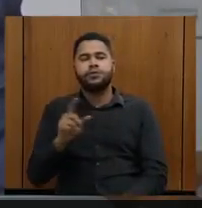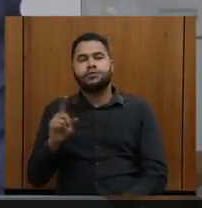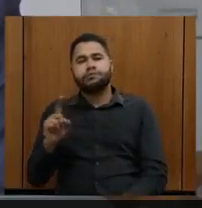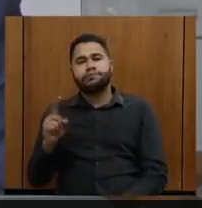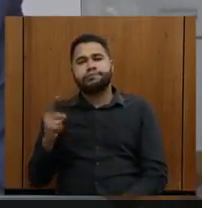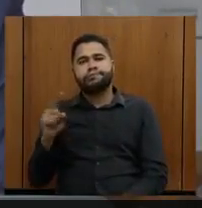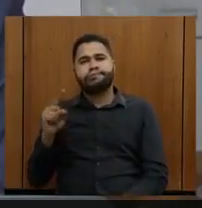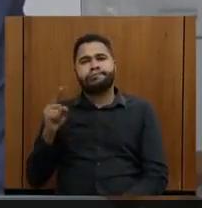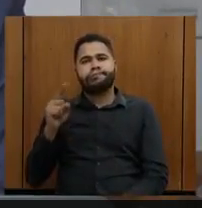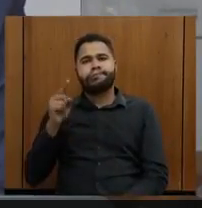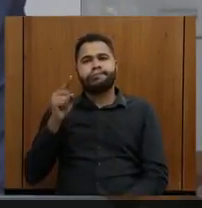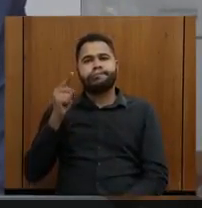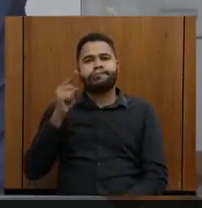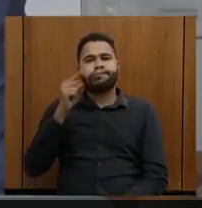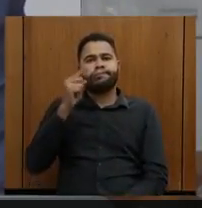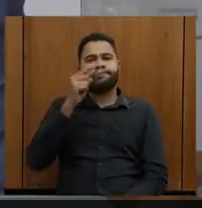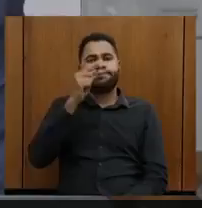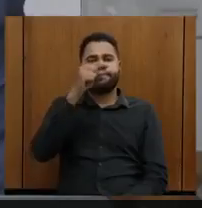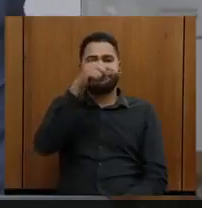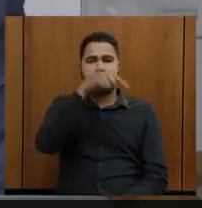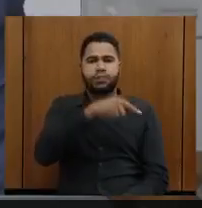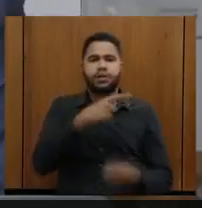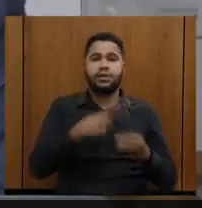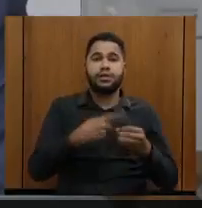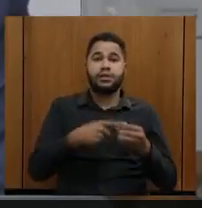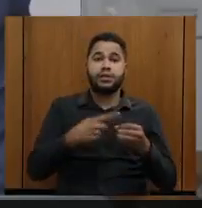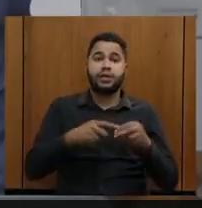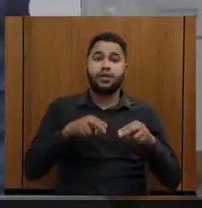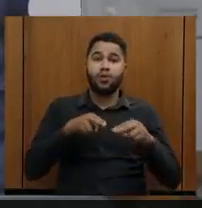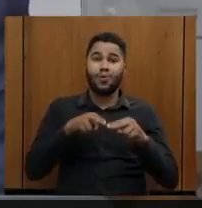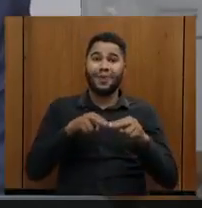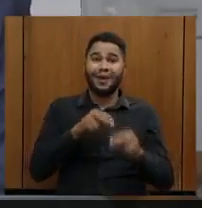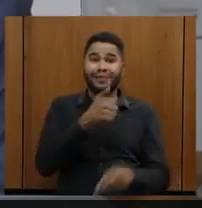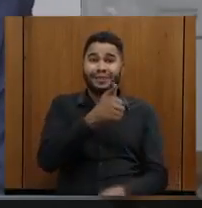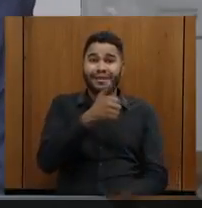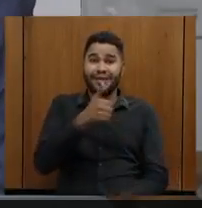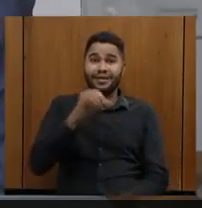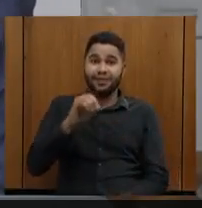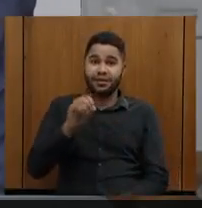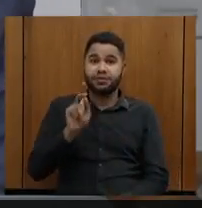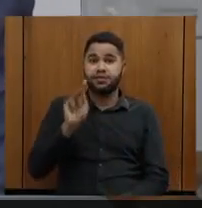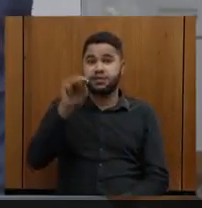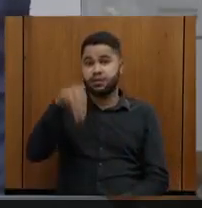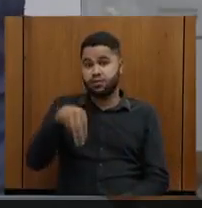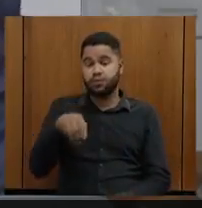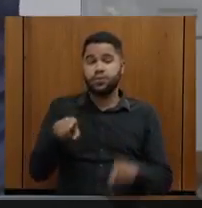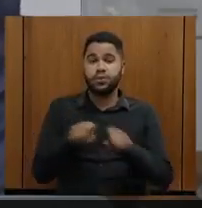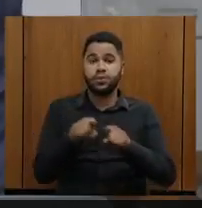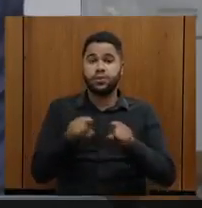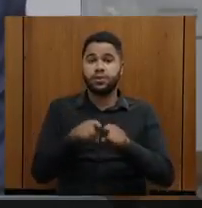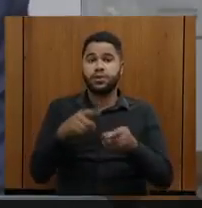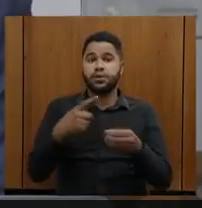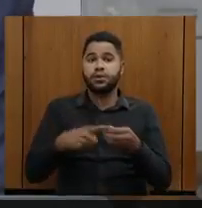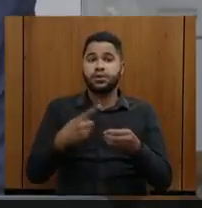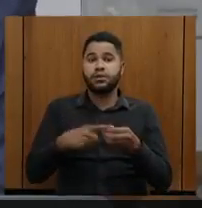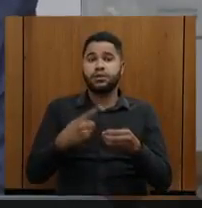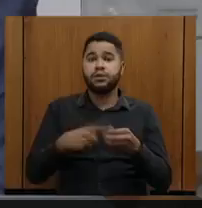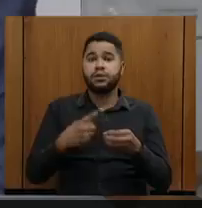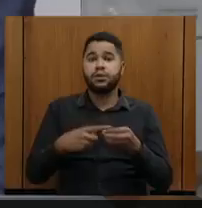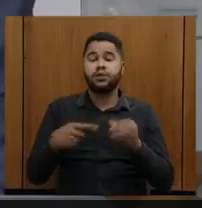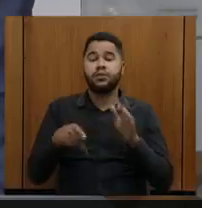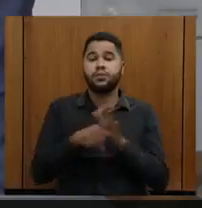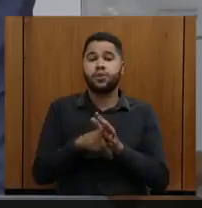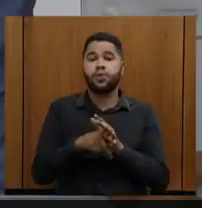de Araxá até a cidade de Uberaba a 110 quilômetros ou a cidade de Uberlândia a 170